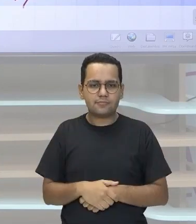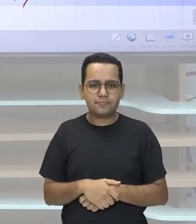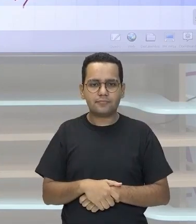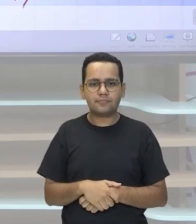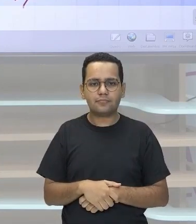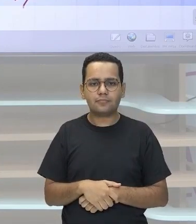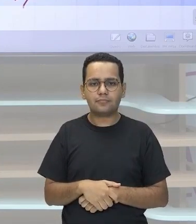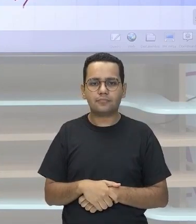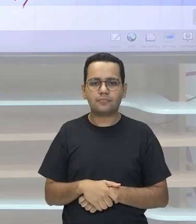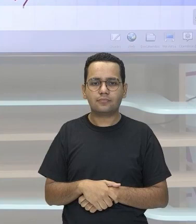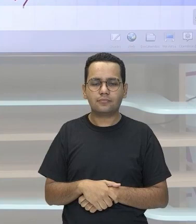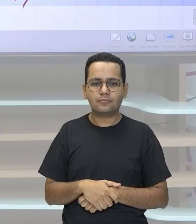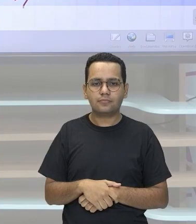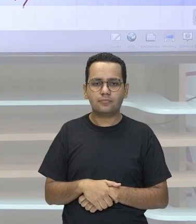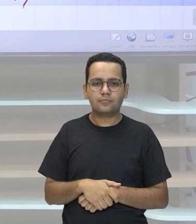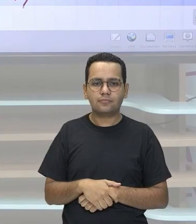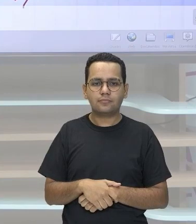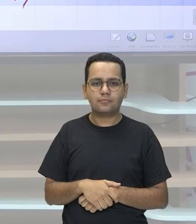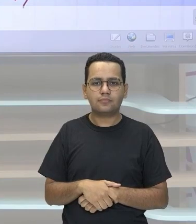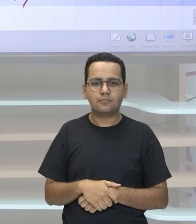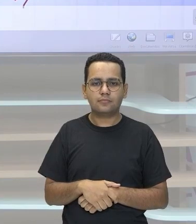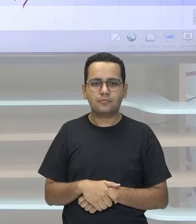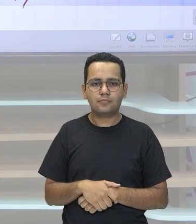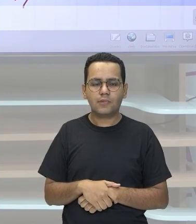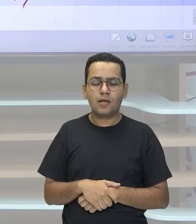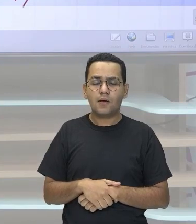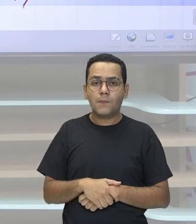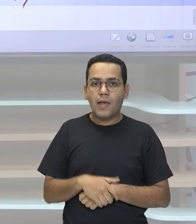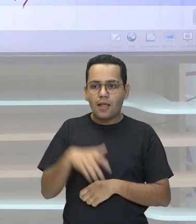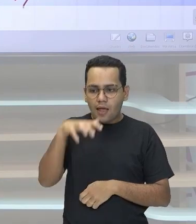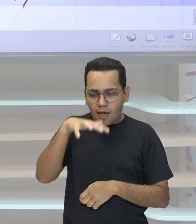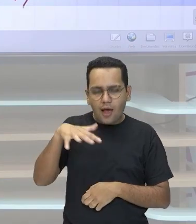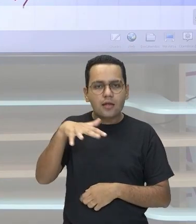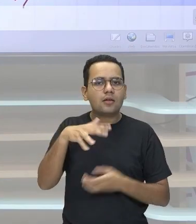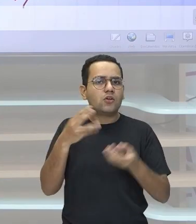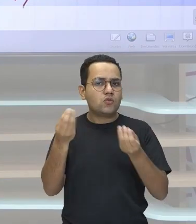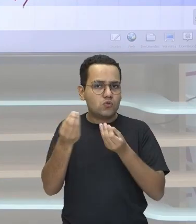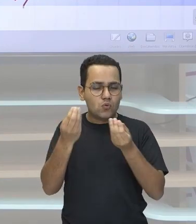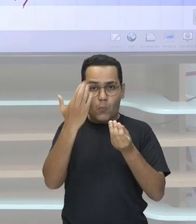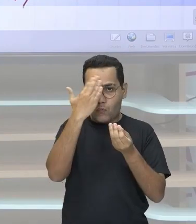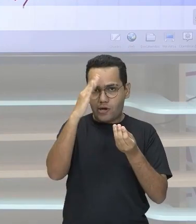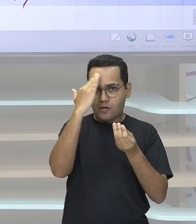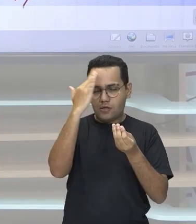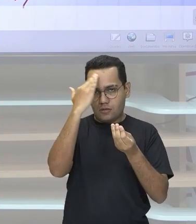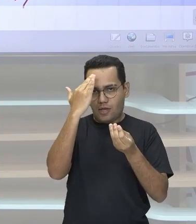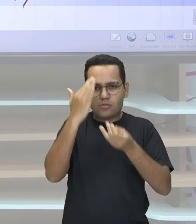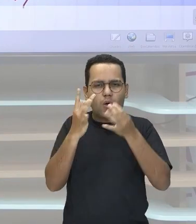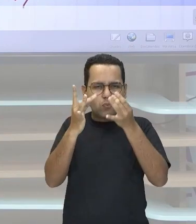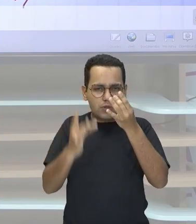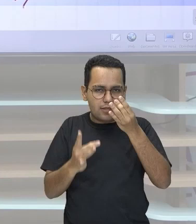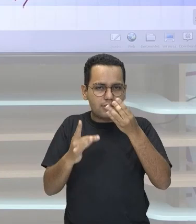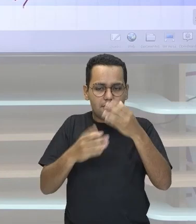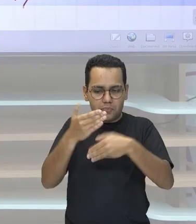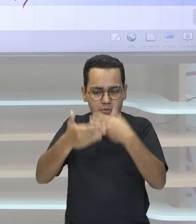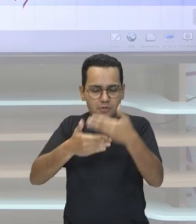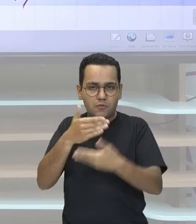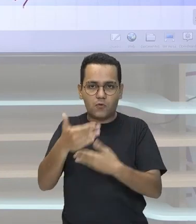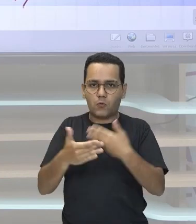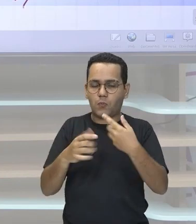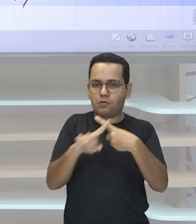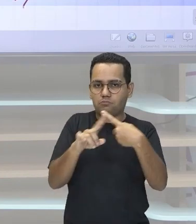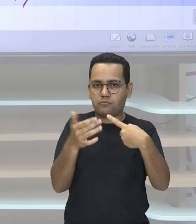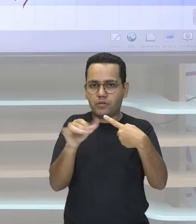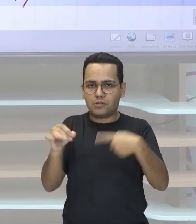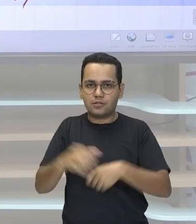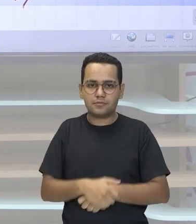base 10 Mas ou seja Envolver a questão Da anotação científica Primeiro detalhe Eu tenho que observar Se as potências